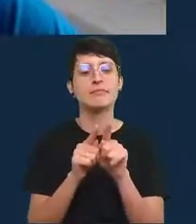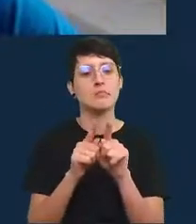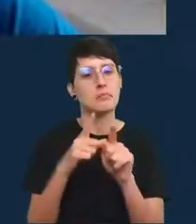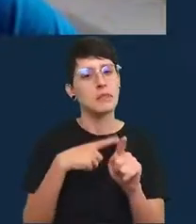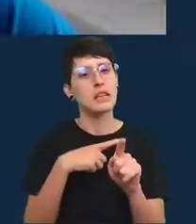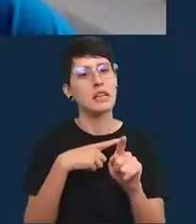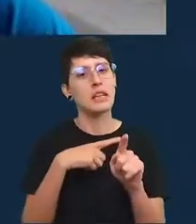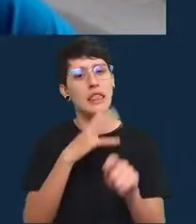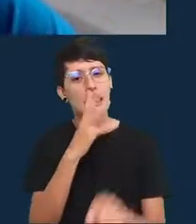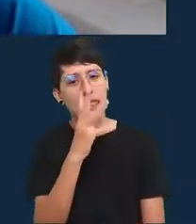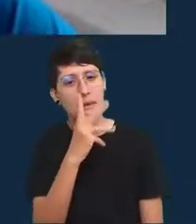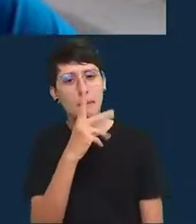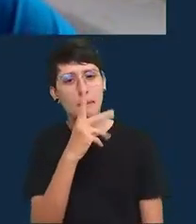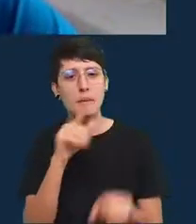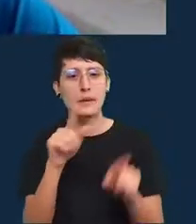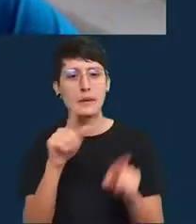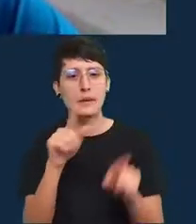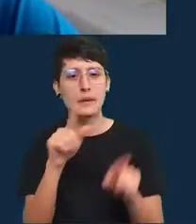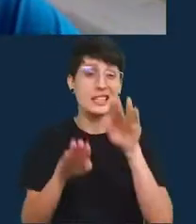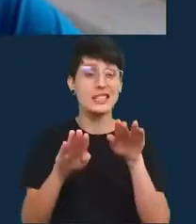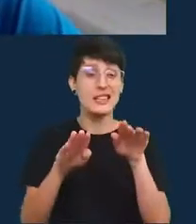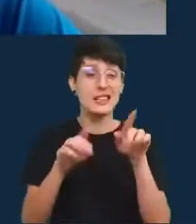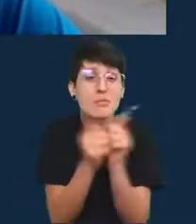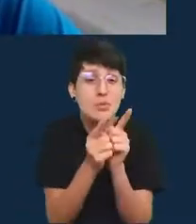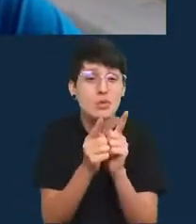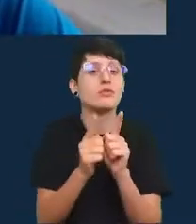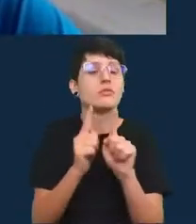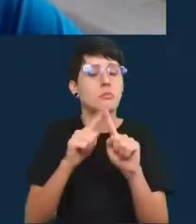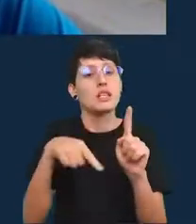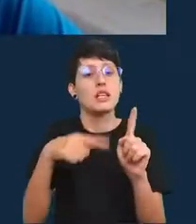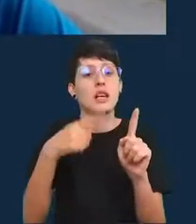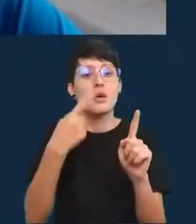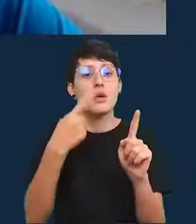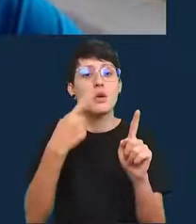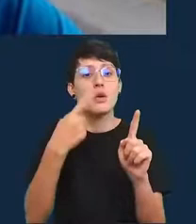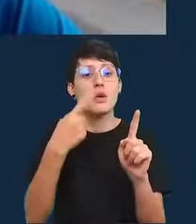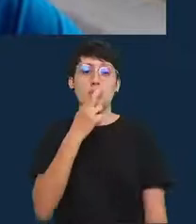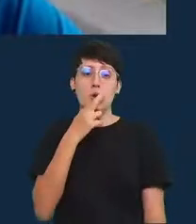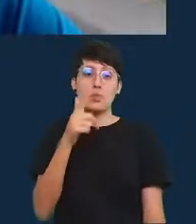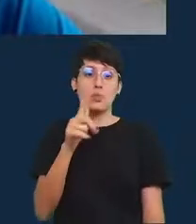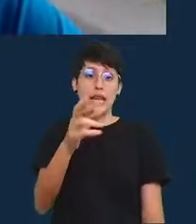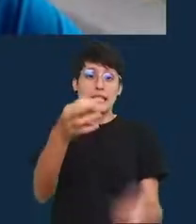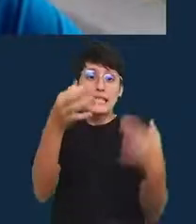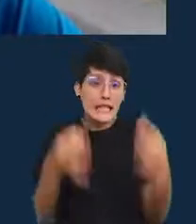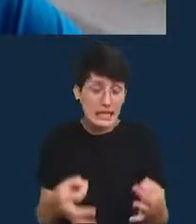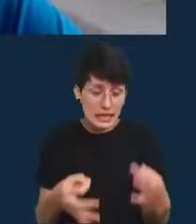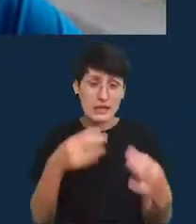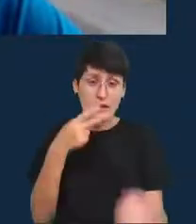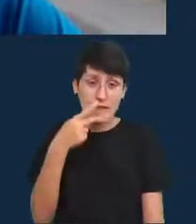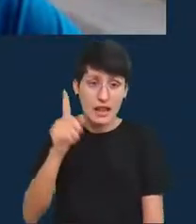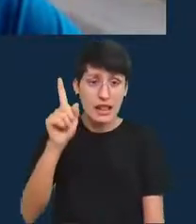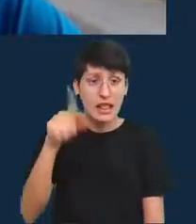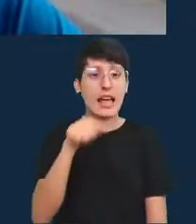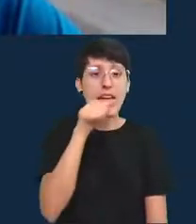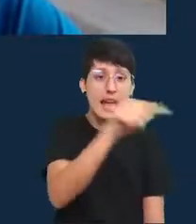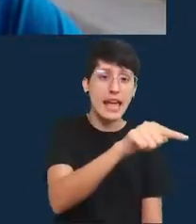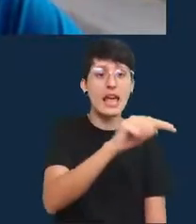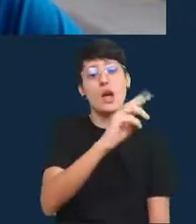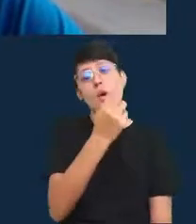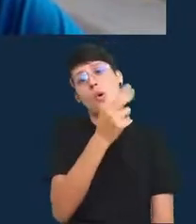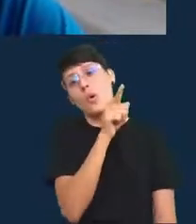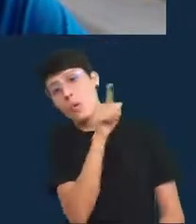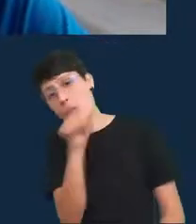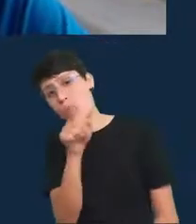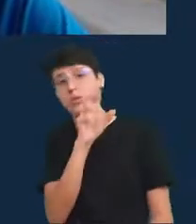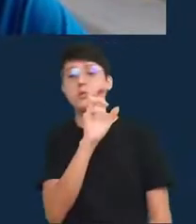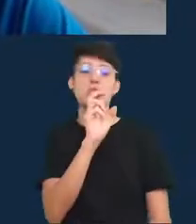estreito mas essa é uma estimativa muito incerta e não deveríamos somente dizer que é x podemos dizer que